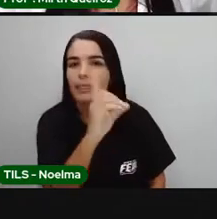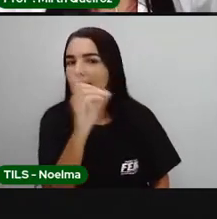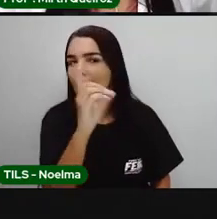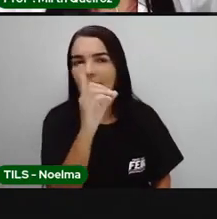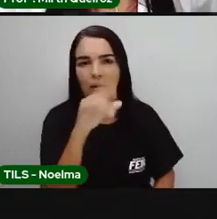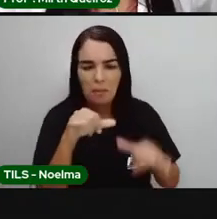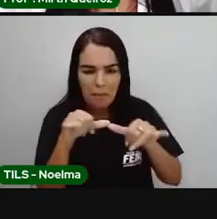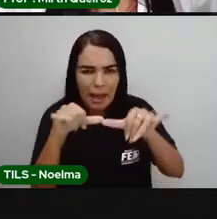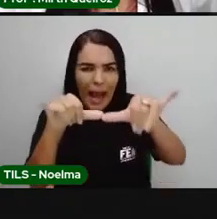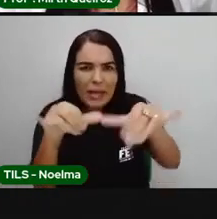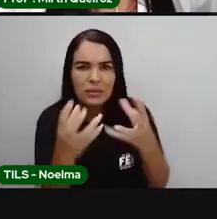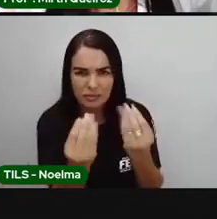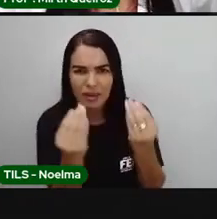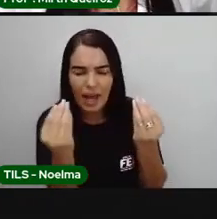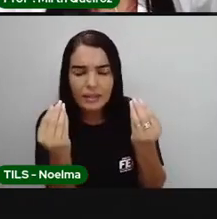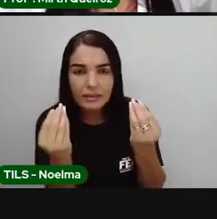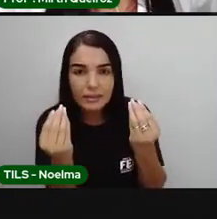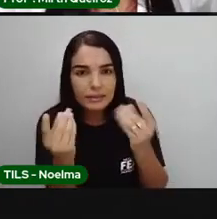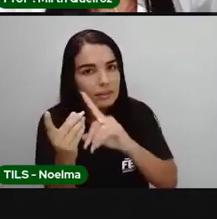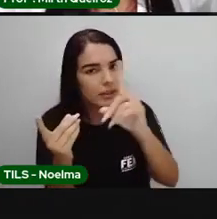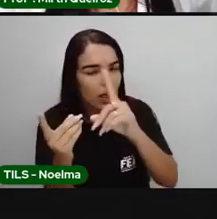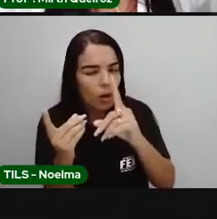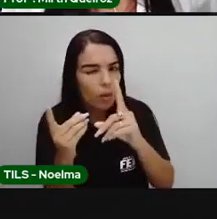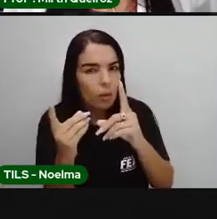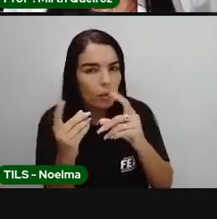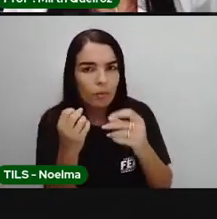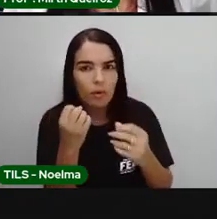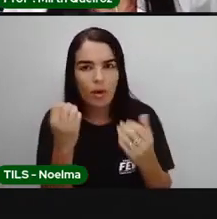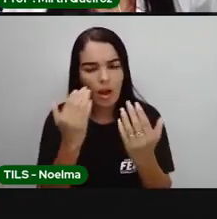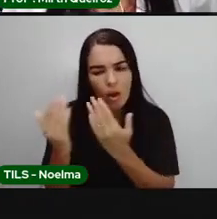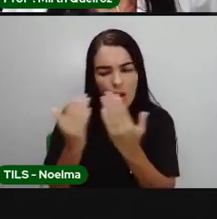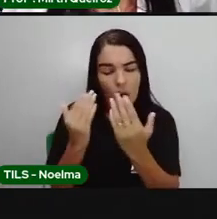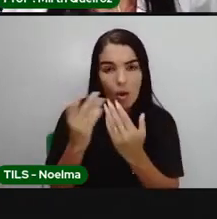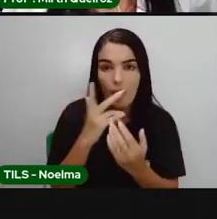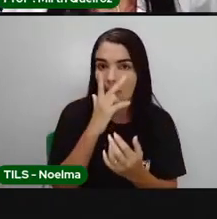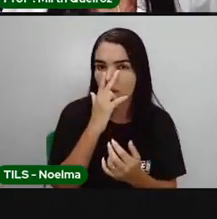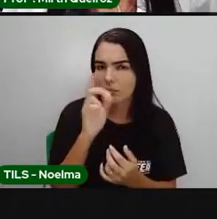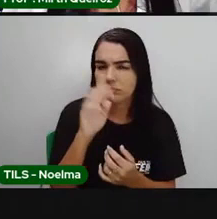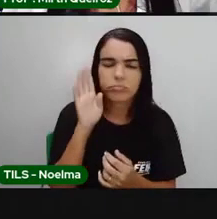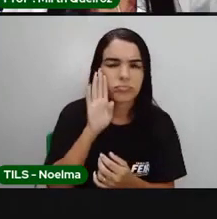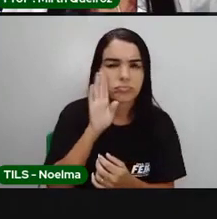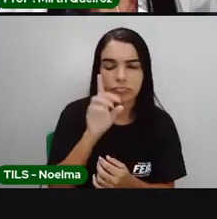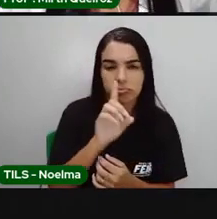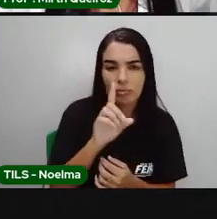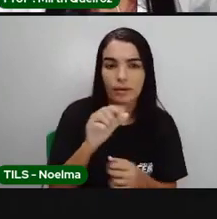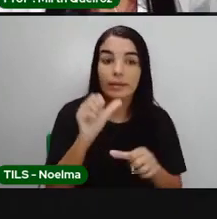Nossa, que incoerente, né? Não ficou legal. Então, como deveria ser, Pró?